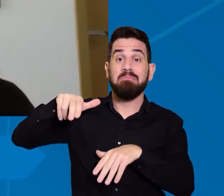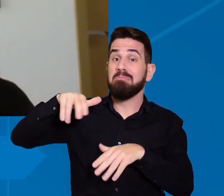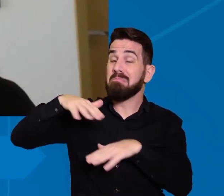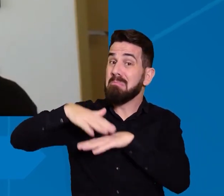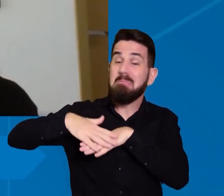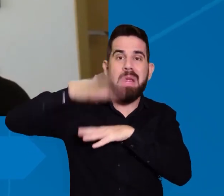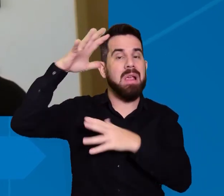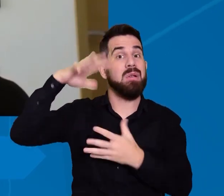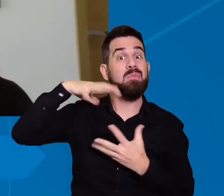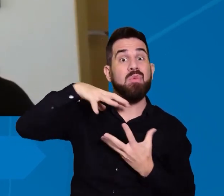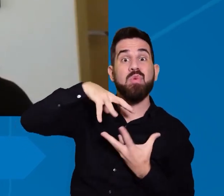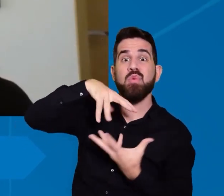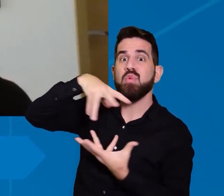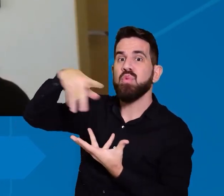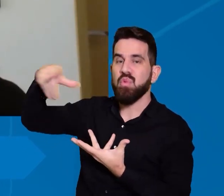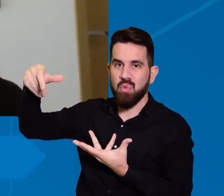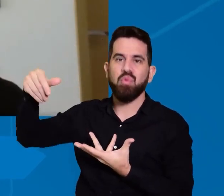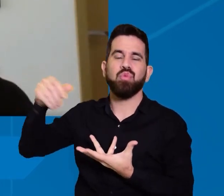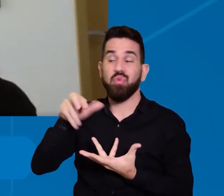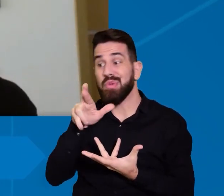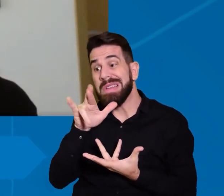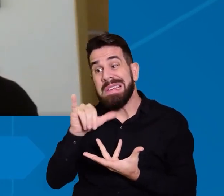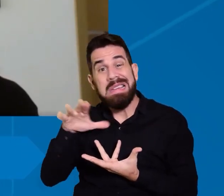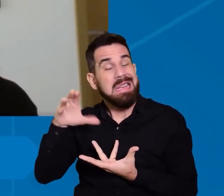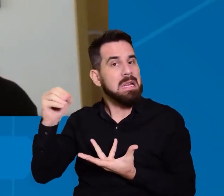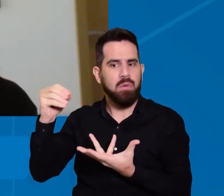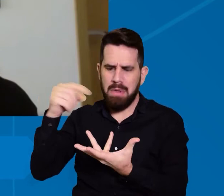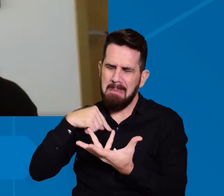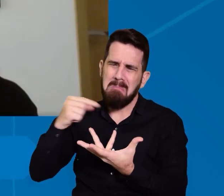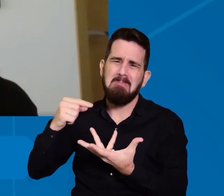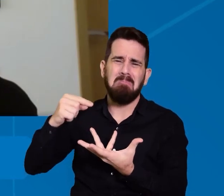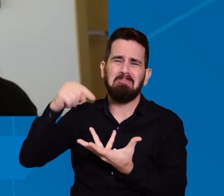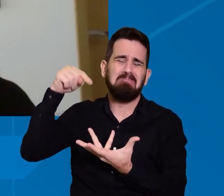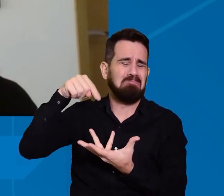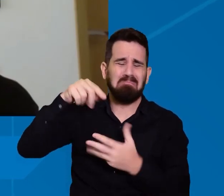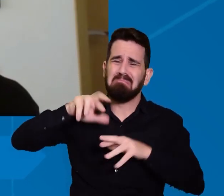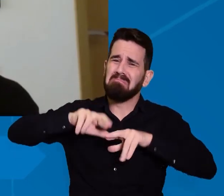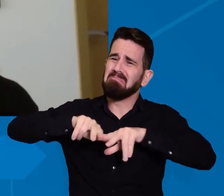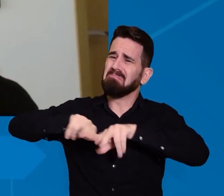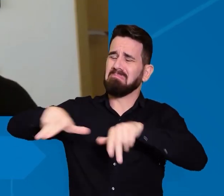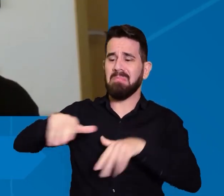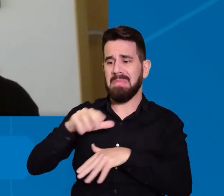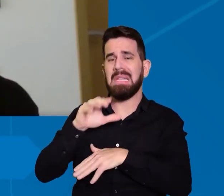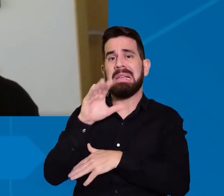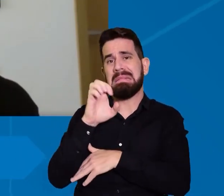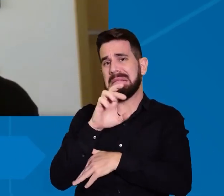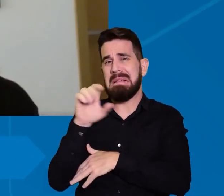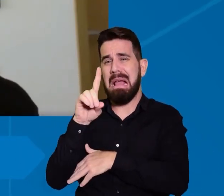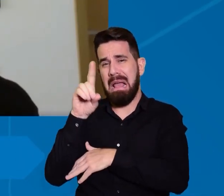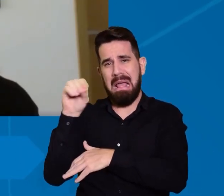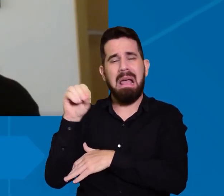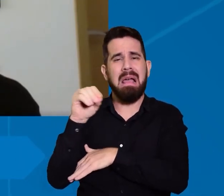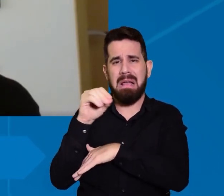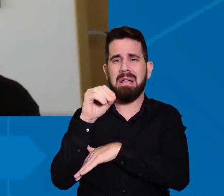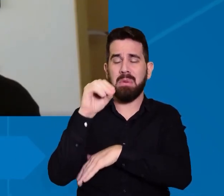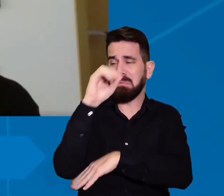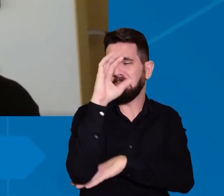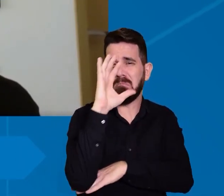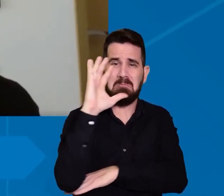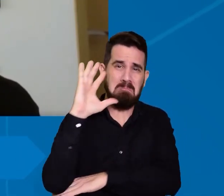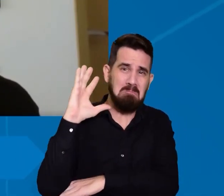mundo então a gente tem muita riqueza dentro dessa área e ao mesmo tempo a gente tem